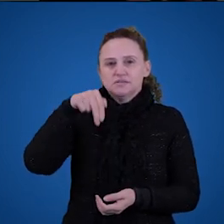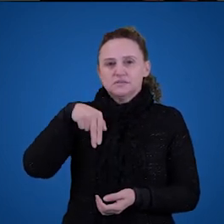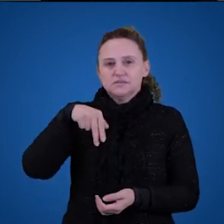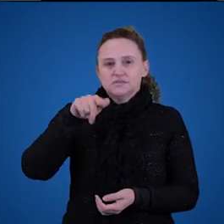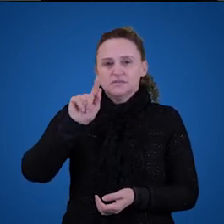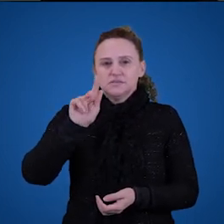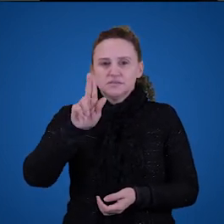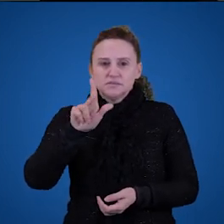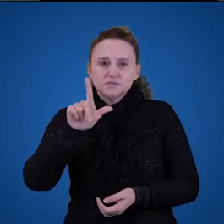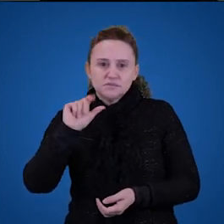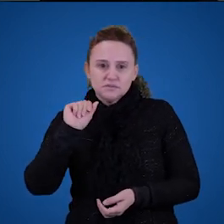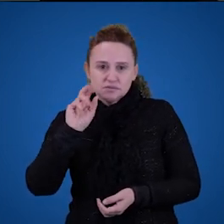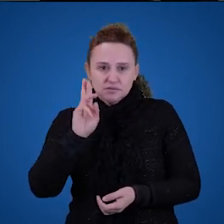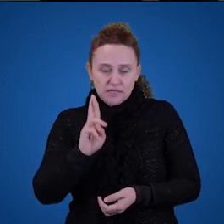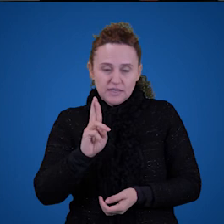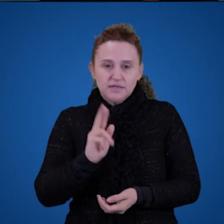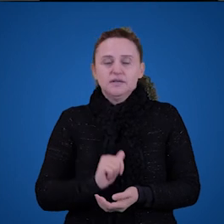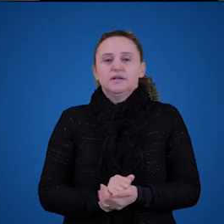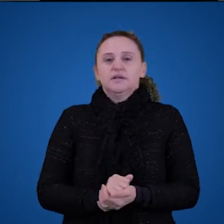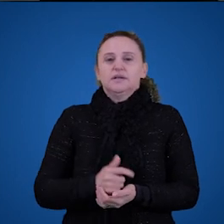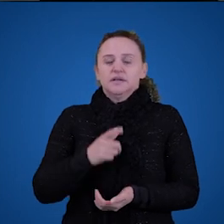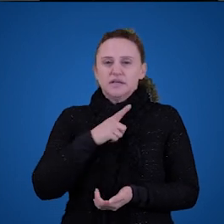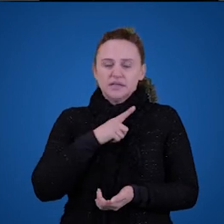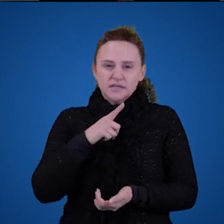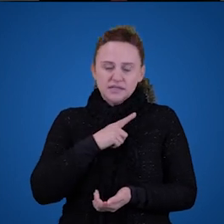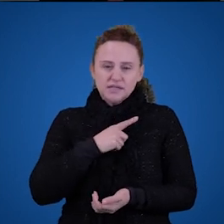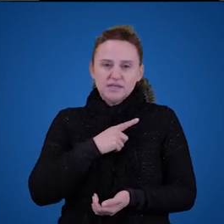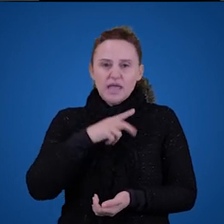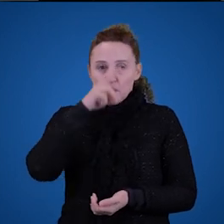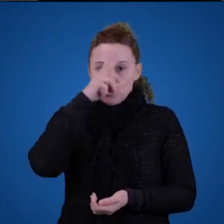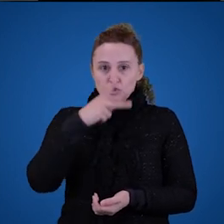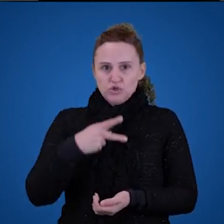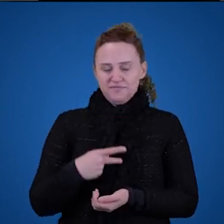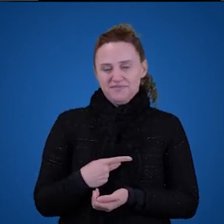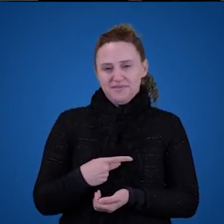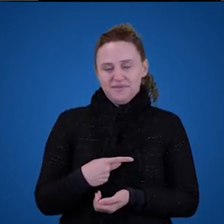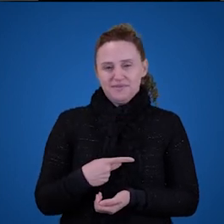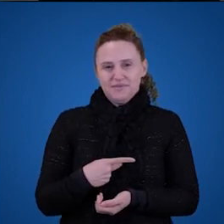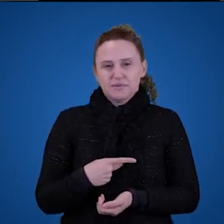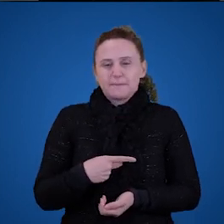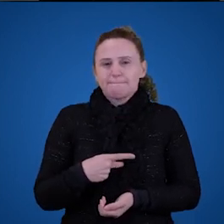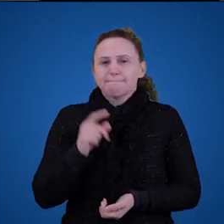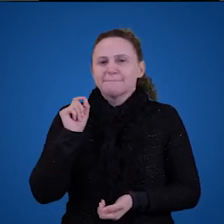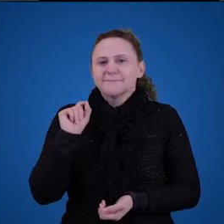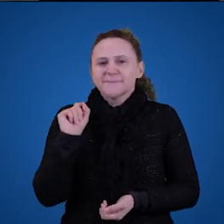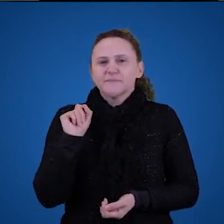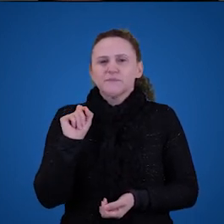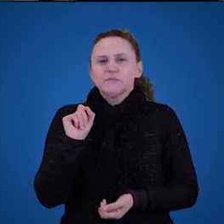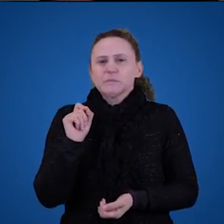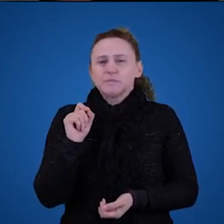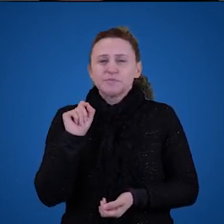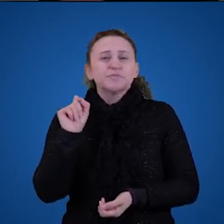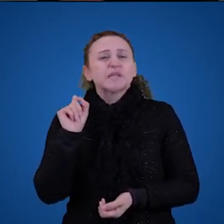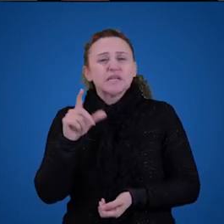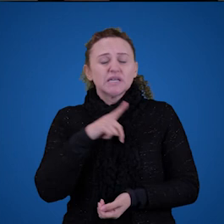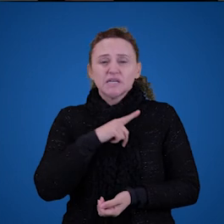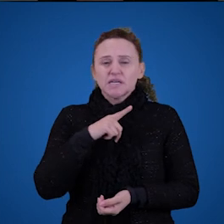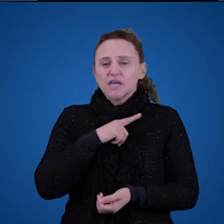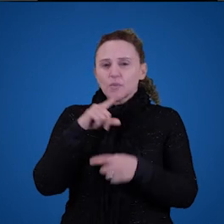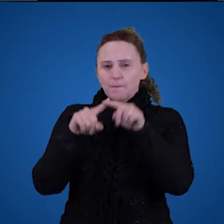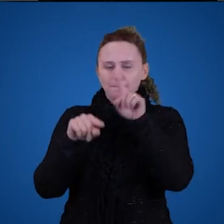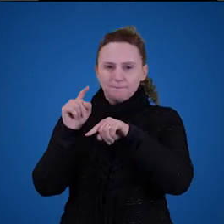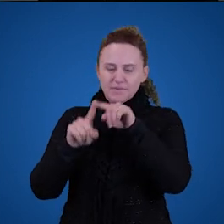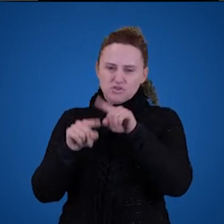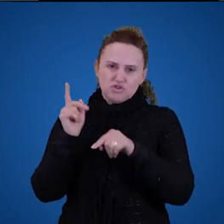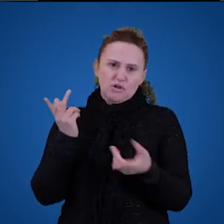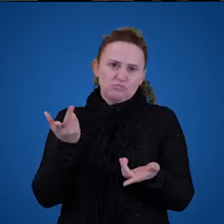pretensamente se refere a indivíduos singulares. Ou seja, o termo se refere a um único objeto.